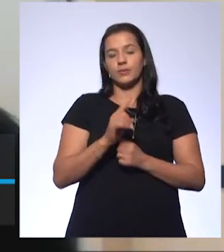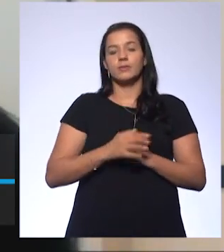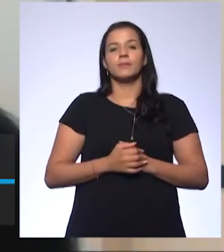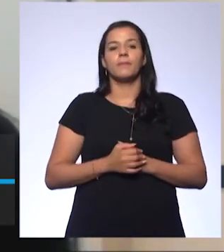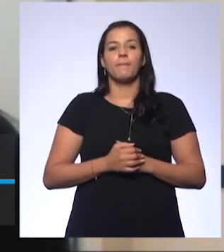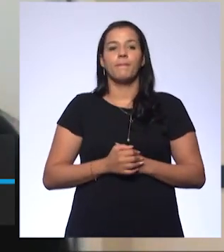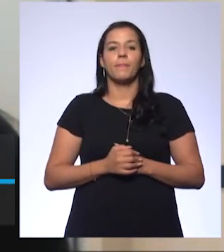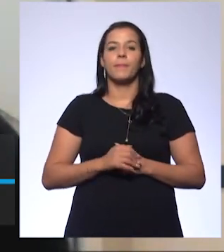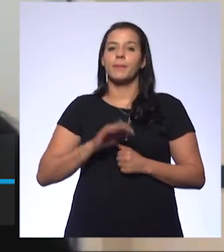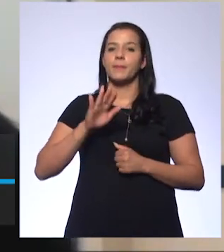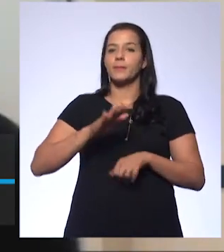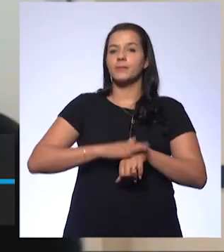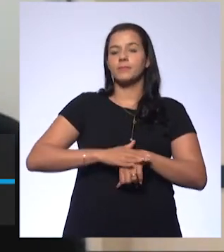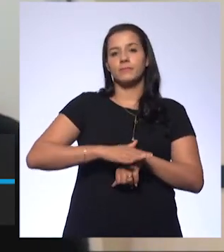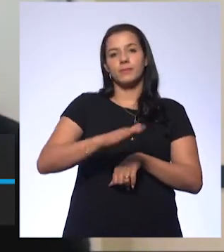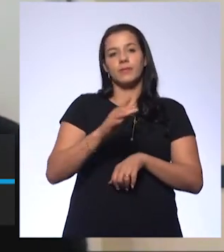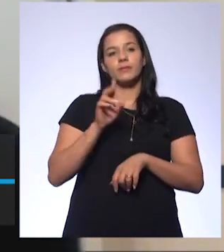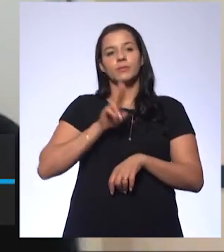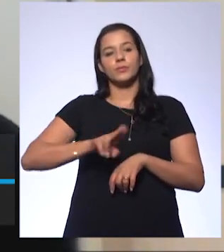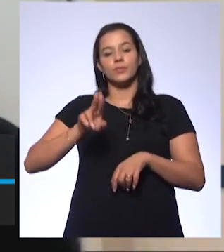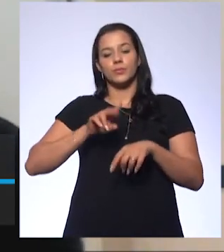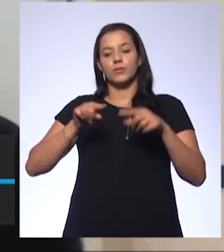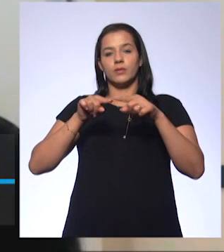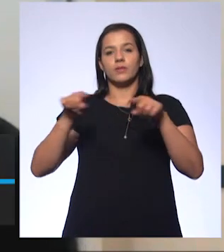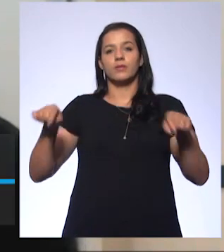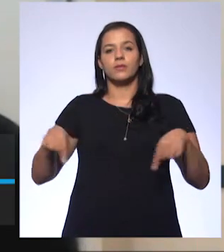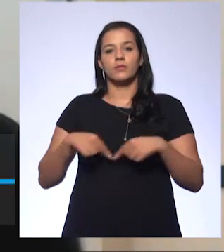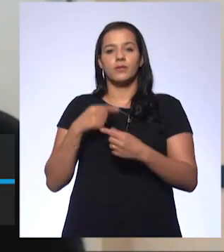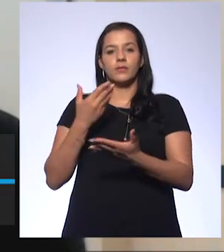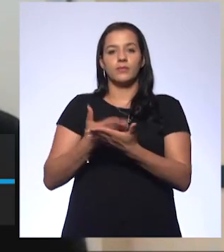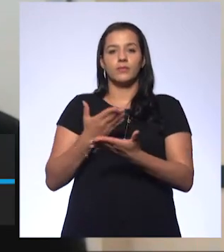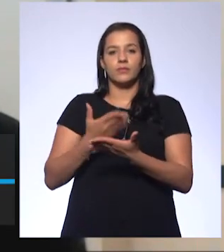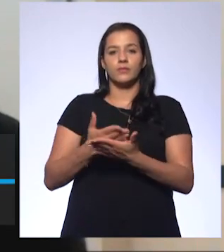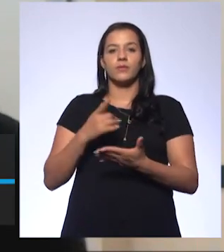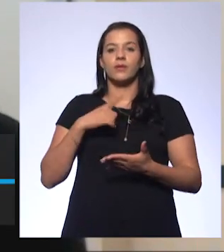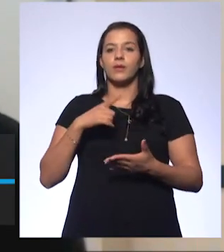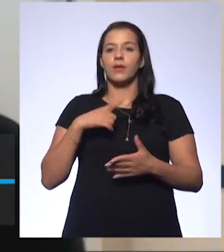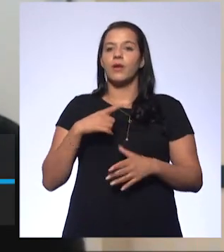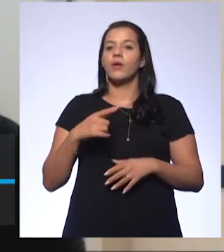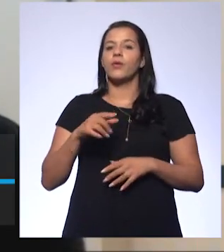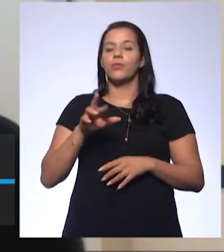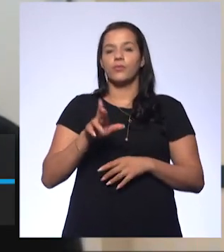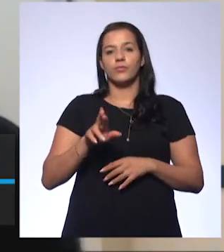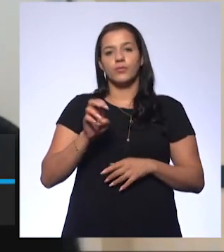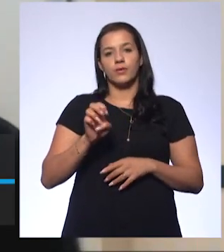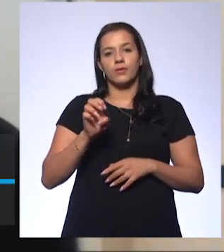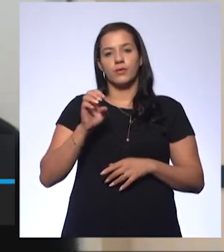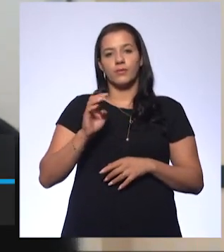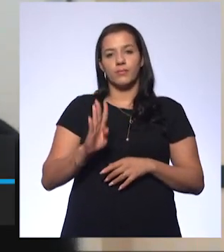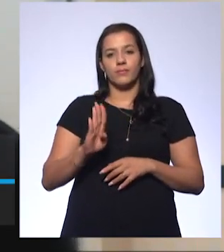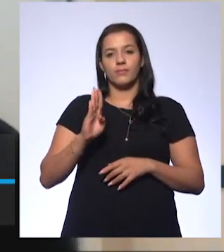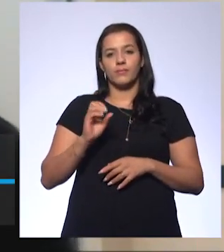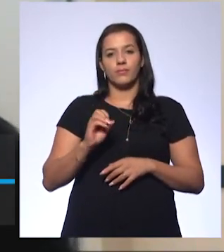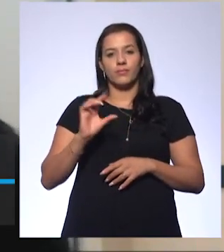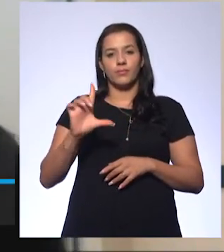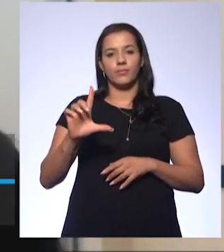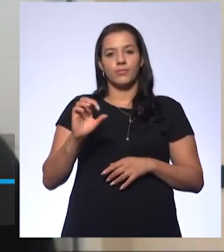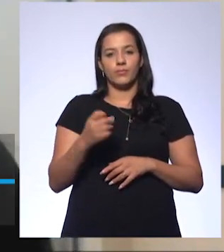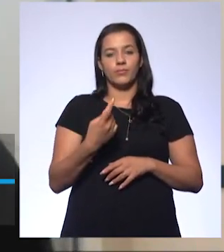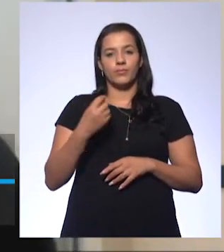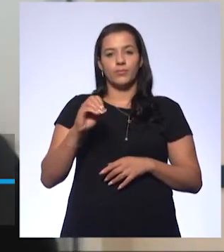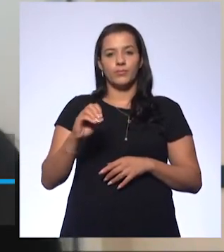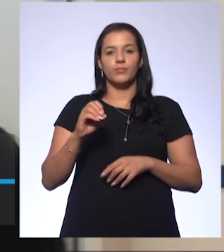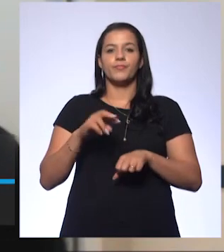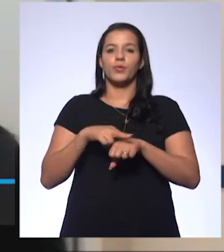O mais conhecido que se usa às vezes na sala de aula é o extrato de repolho roxo. Independente do indicador que a gente for